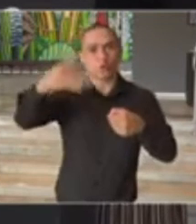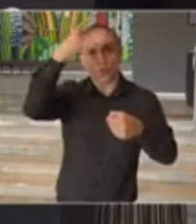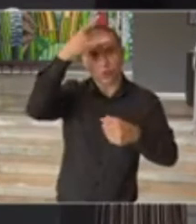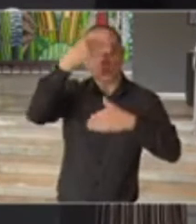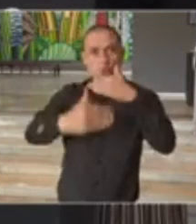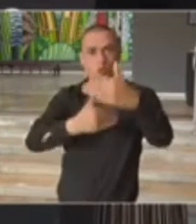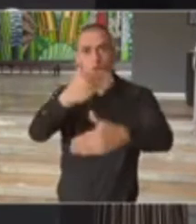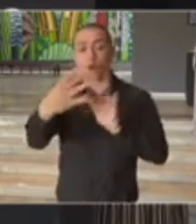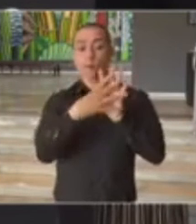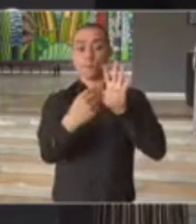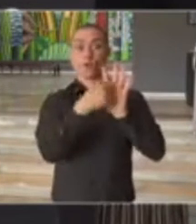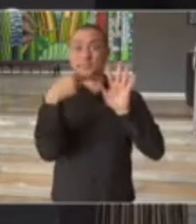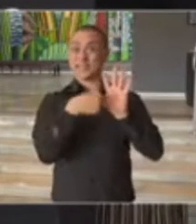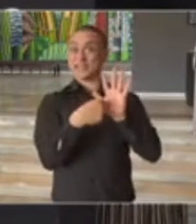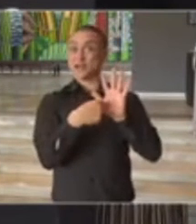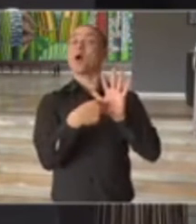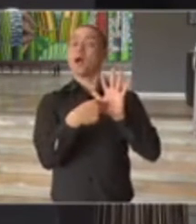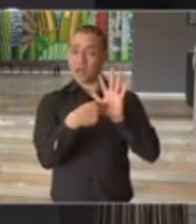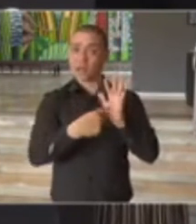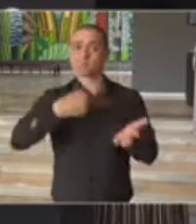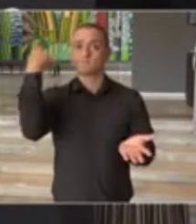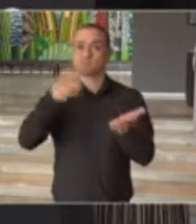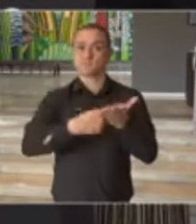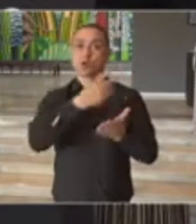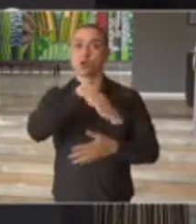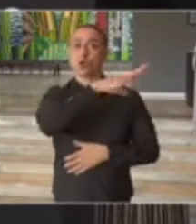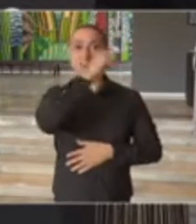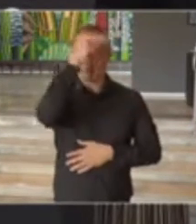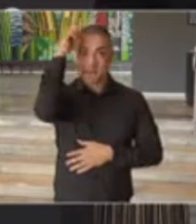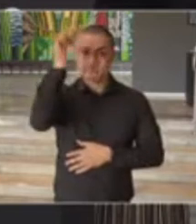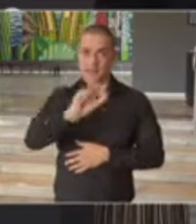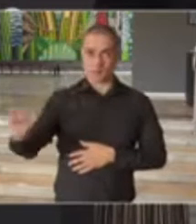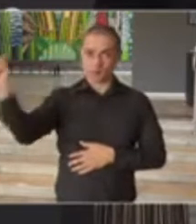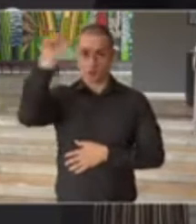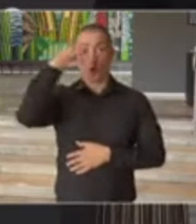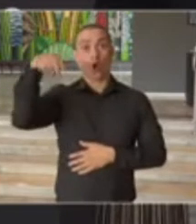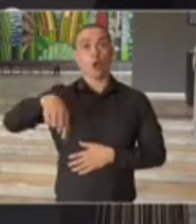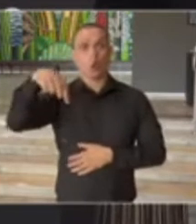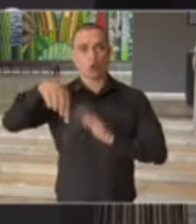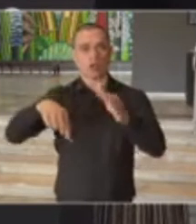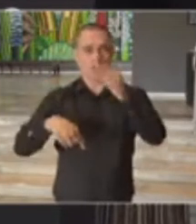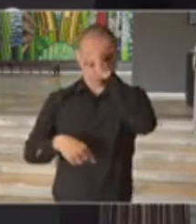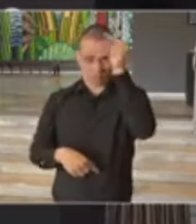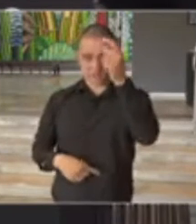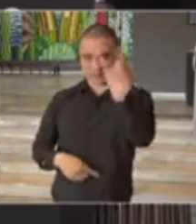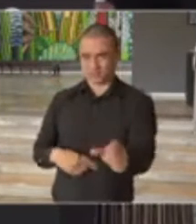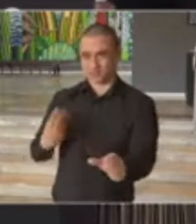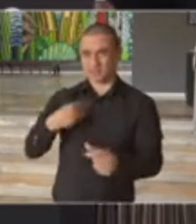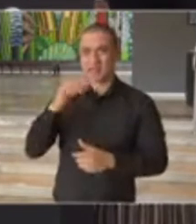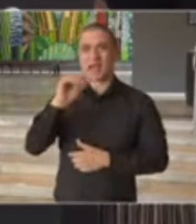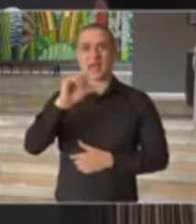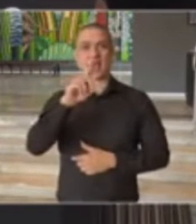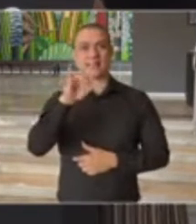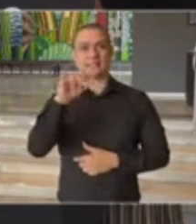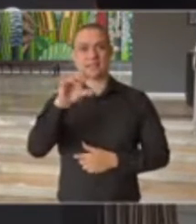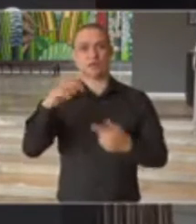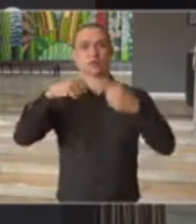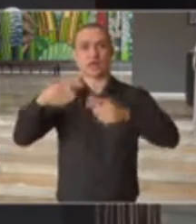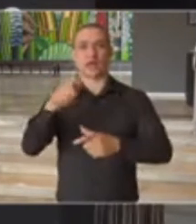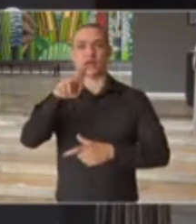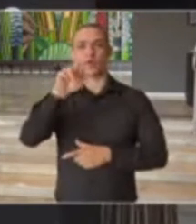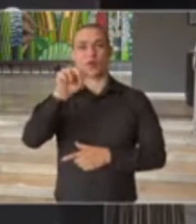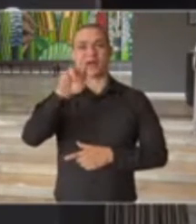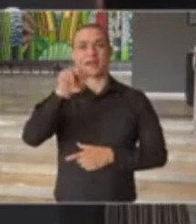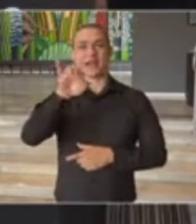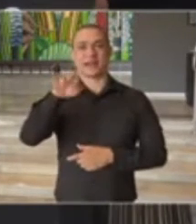um modelo de retomada pactuada com os seus prefeitos. Hoje nós temos aqui o prefeito Adriano de Guararema, o prefeito Rodrigo